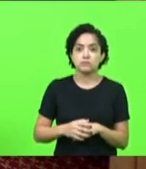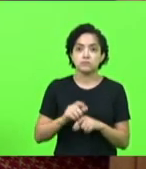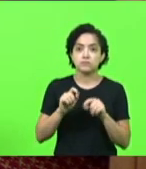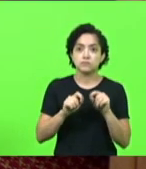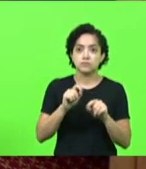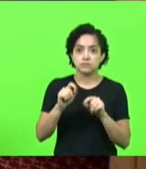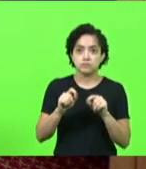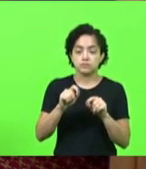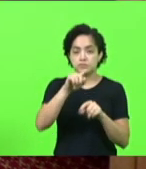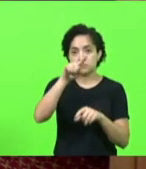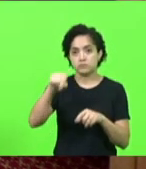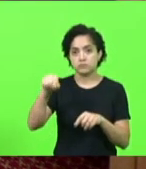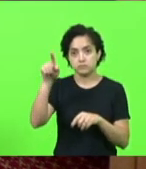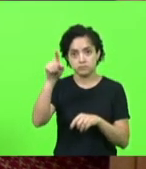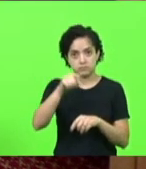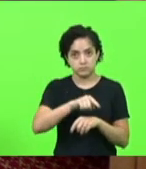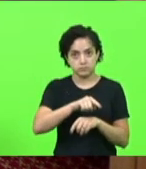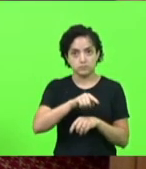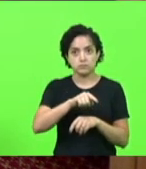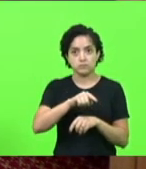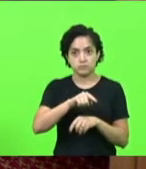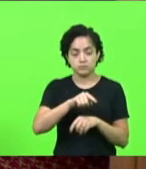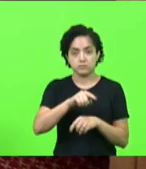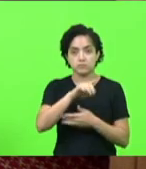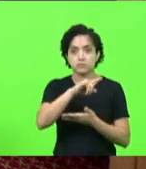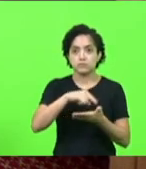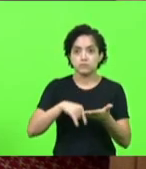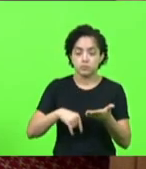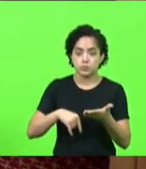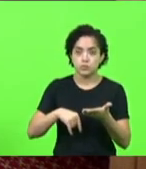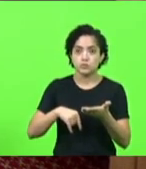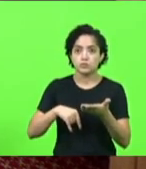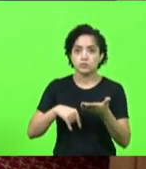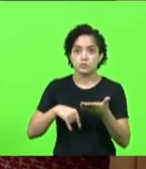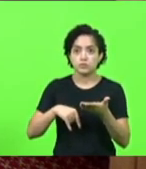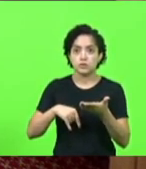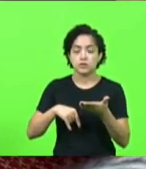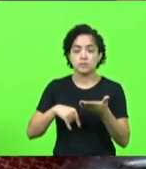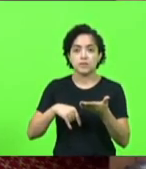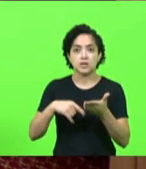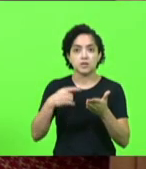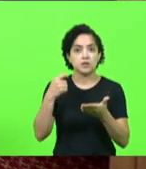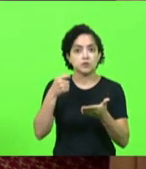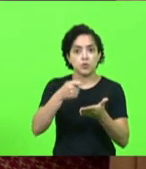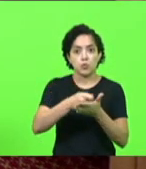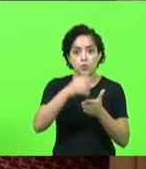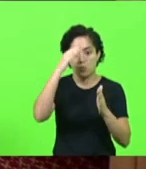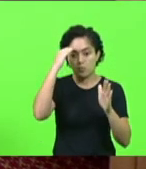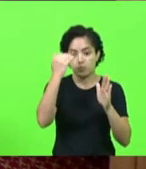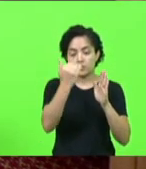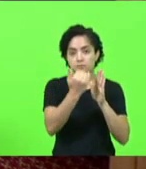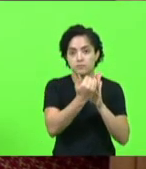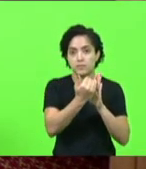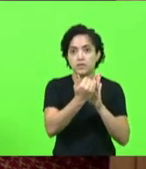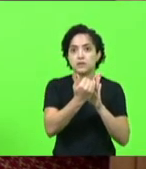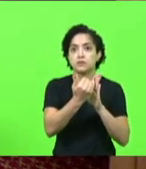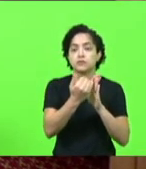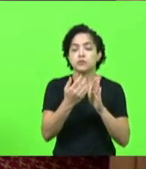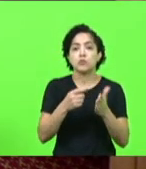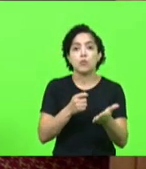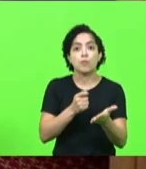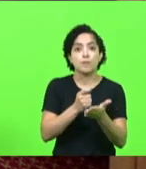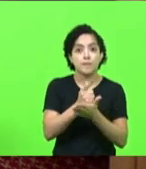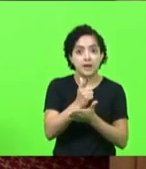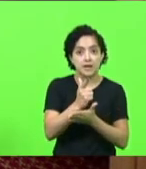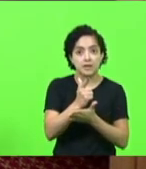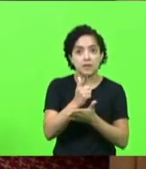cancelamento de protocolo pelo não cumprimento de exigências a caretará o pagamento de um